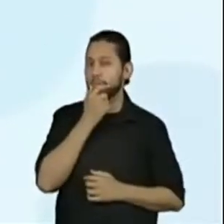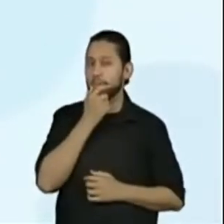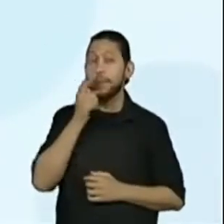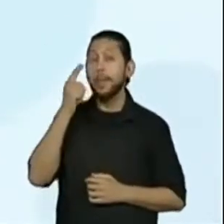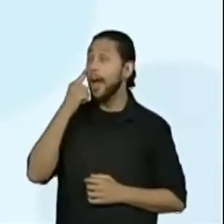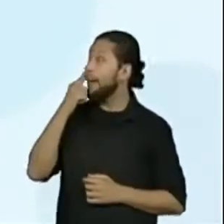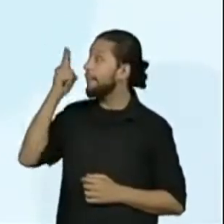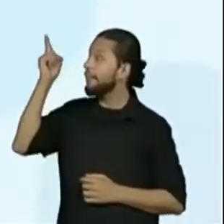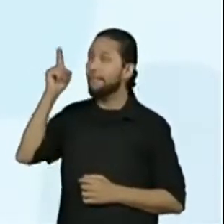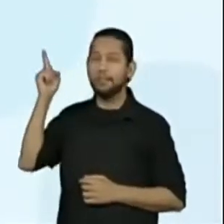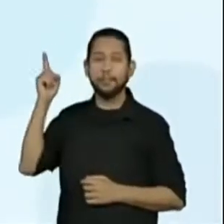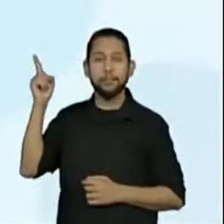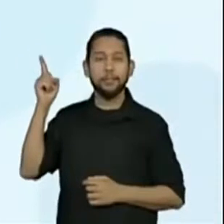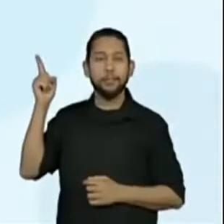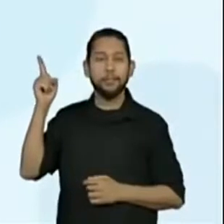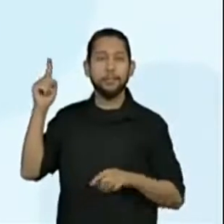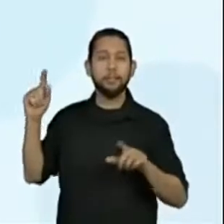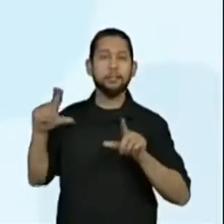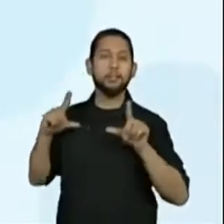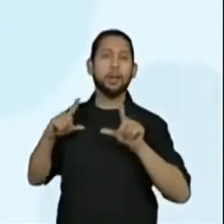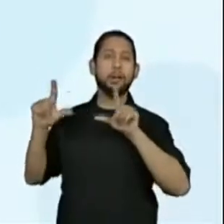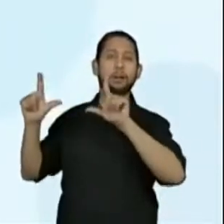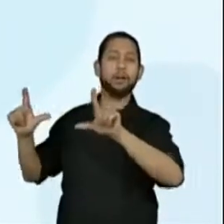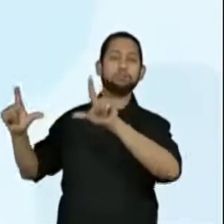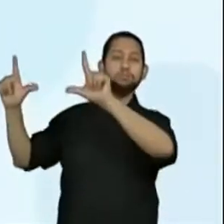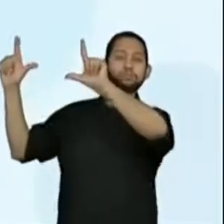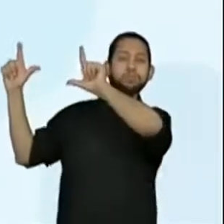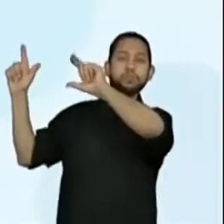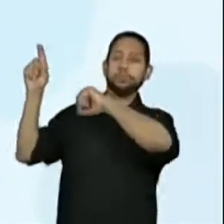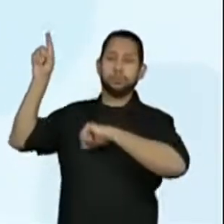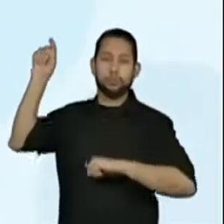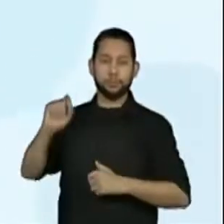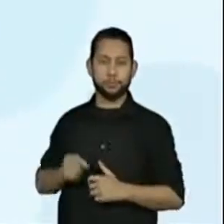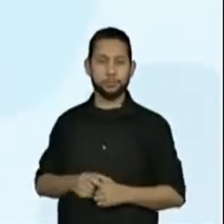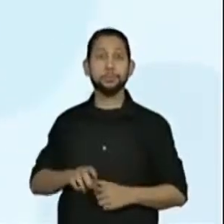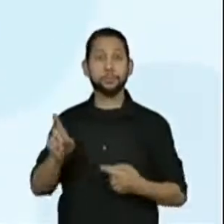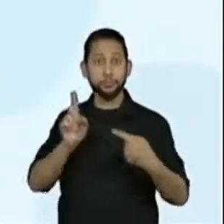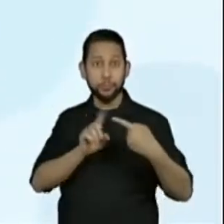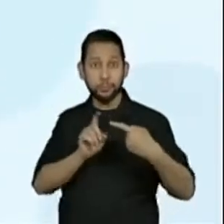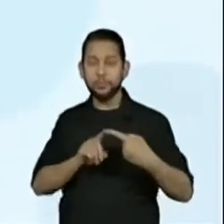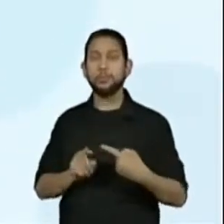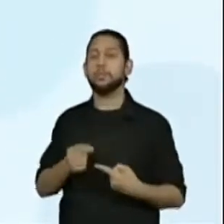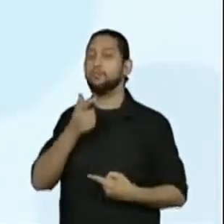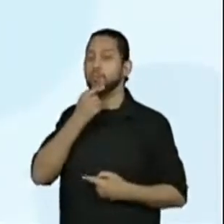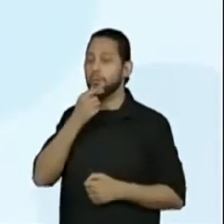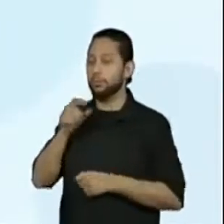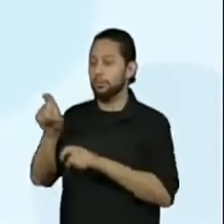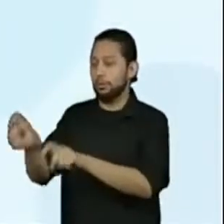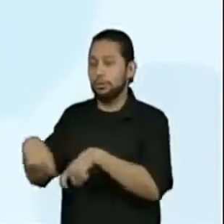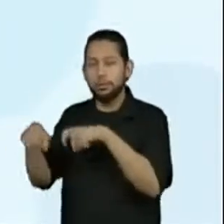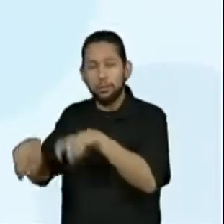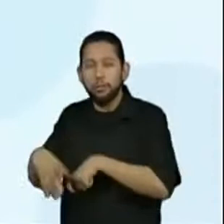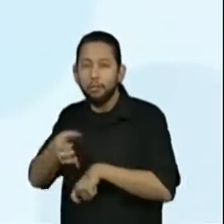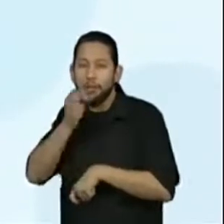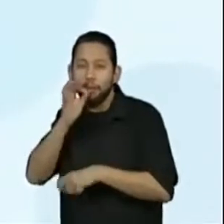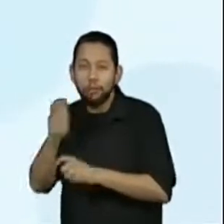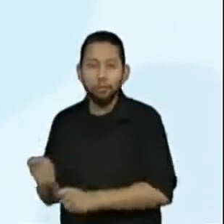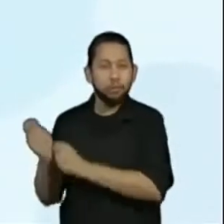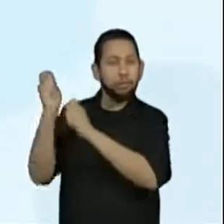informação? Então, lá, a informação que eu tenho é O Lavrador de Café de 1934.